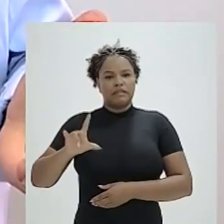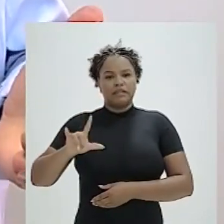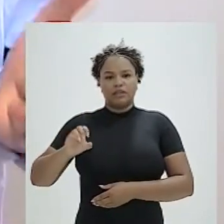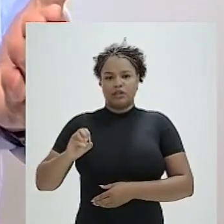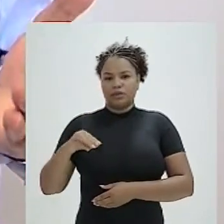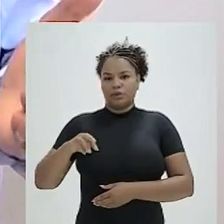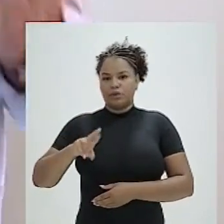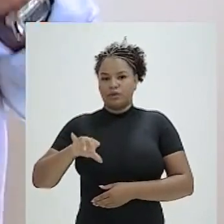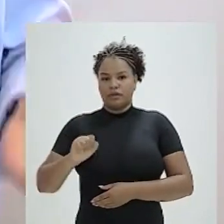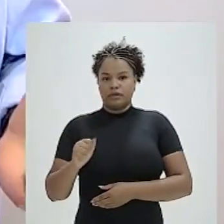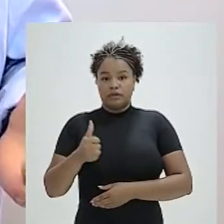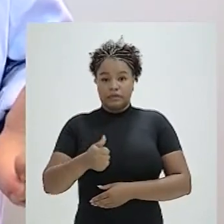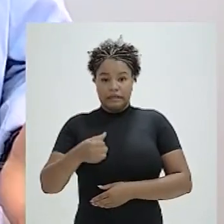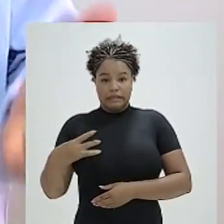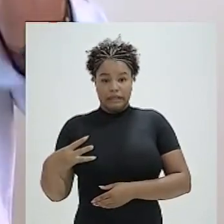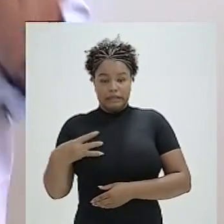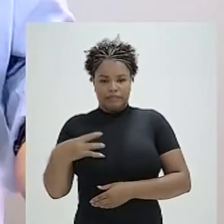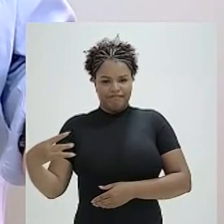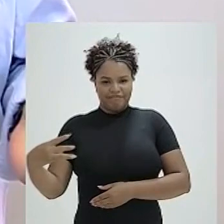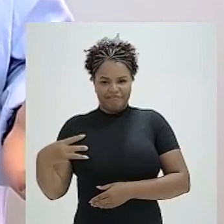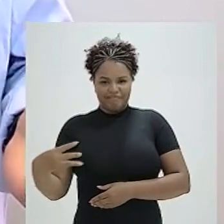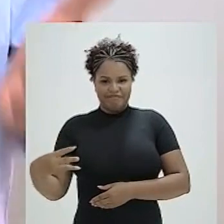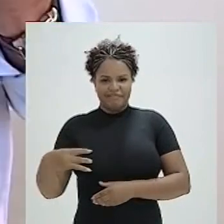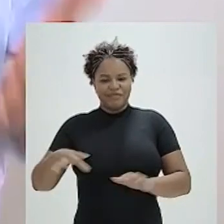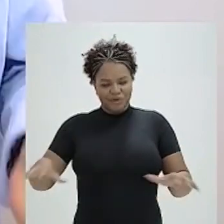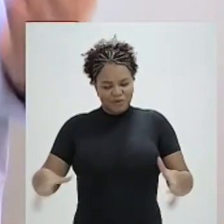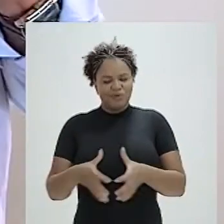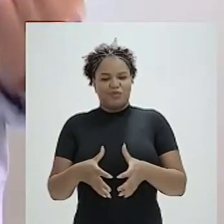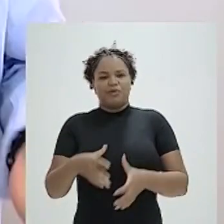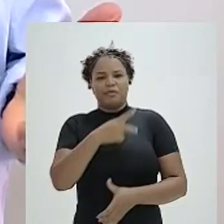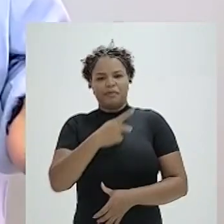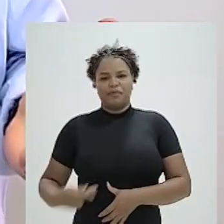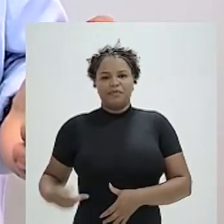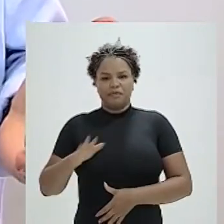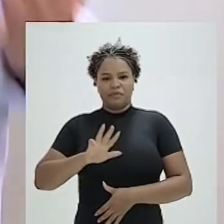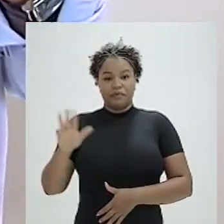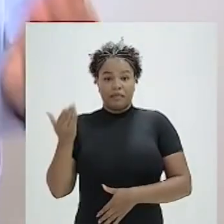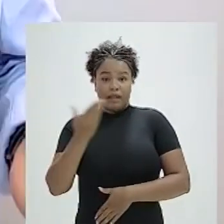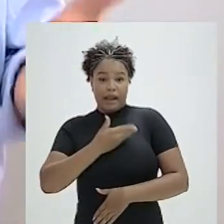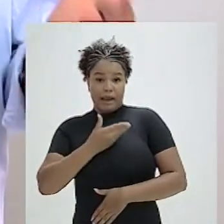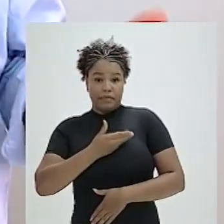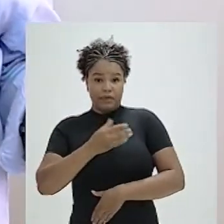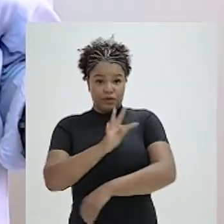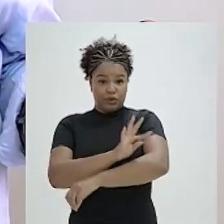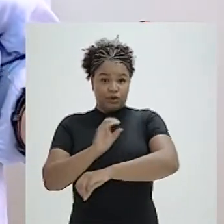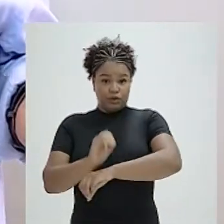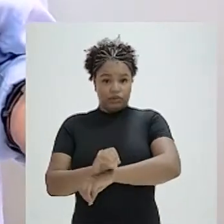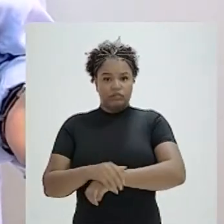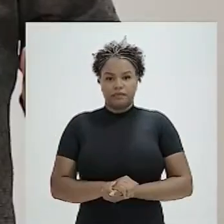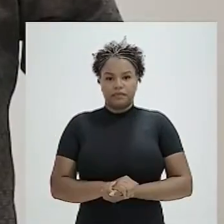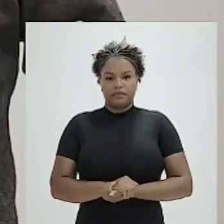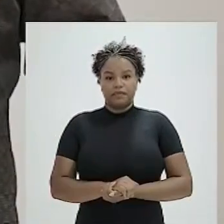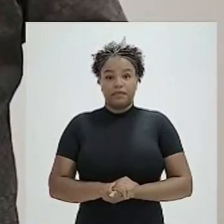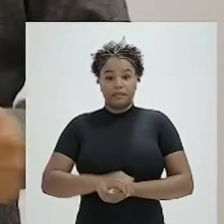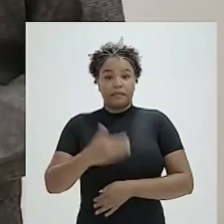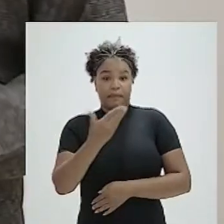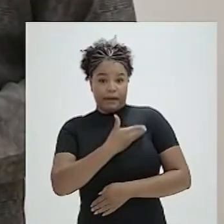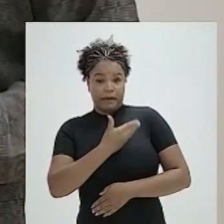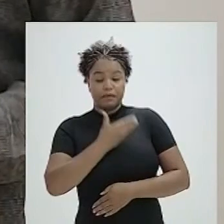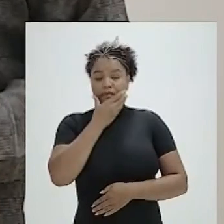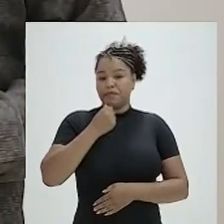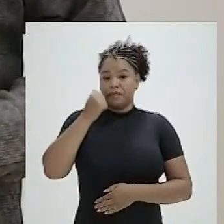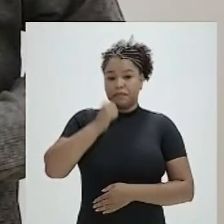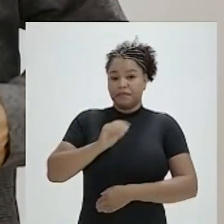deputado federal Célio Moura 1333 Do time do presidente Lula Amigas e amigos